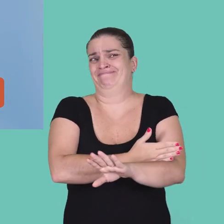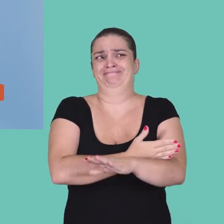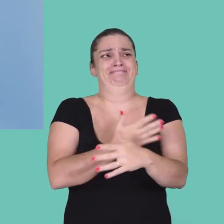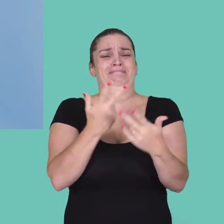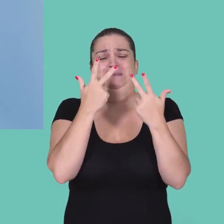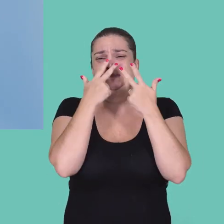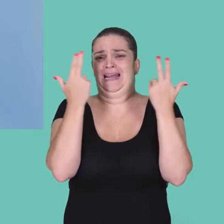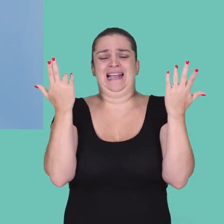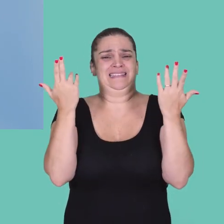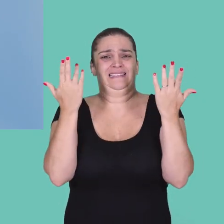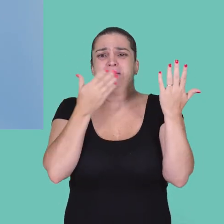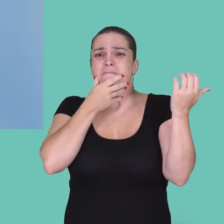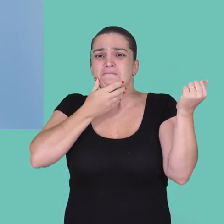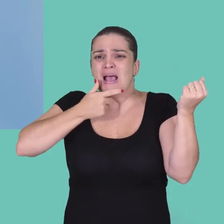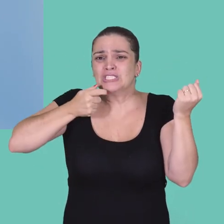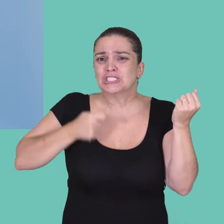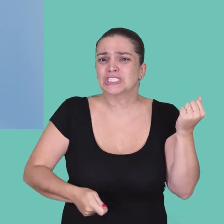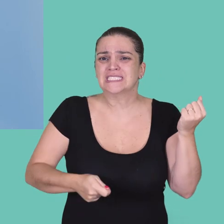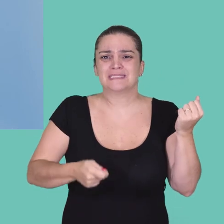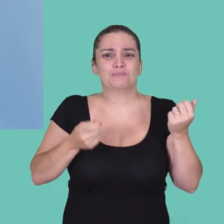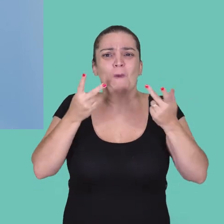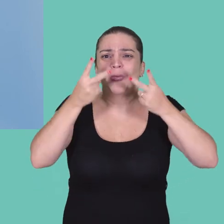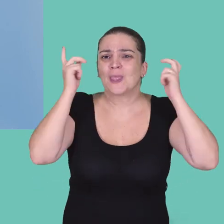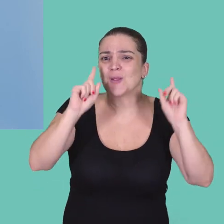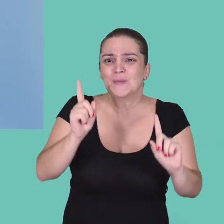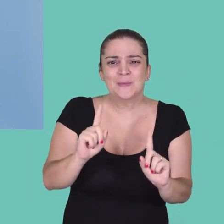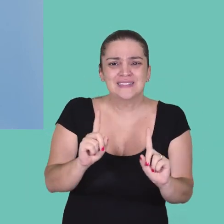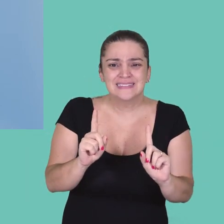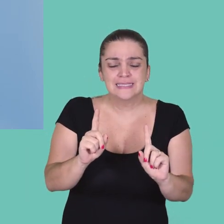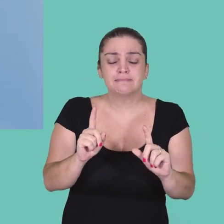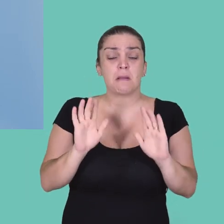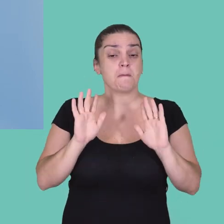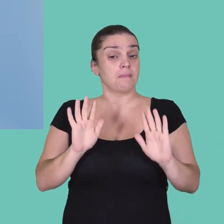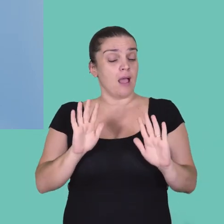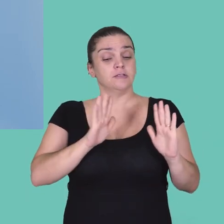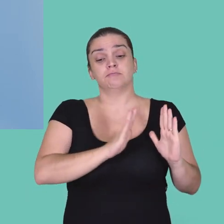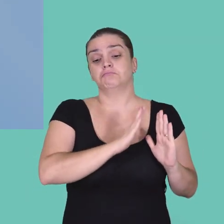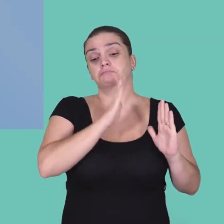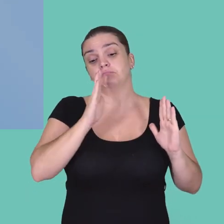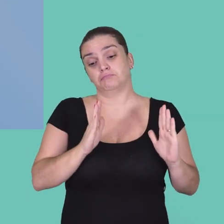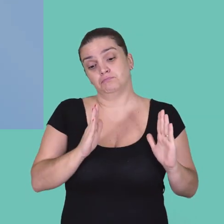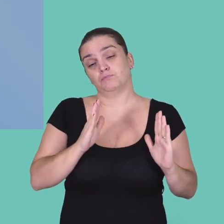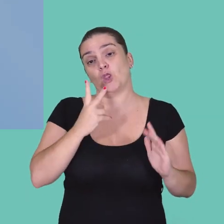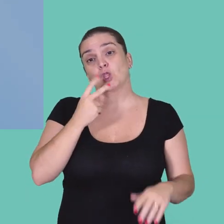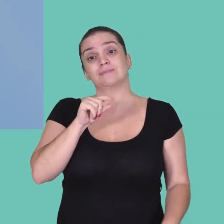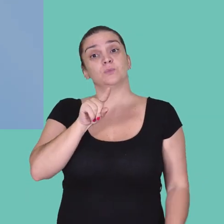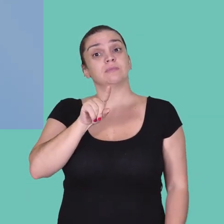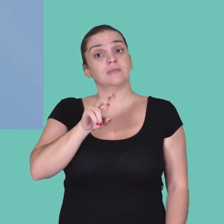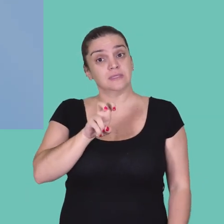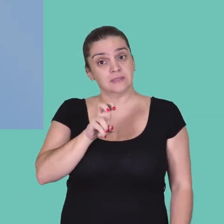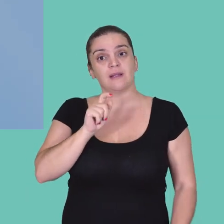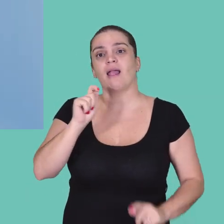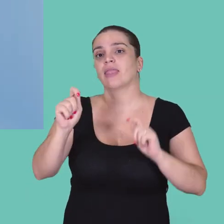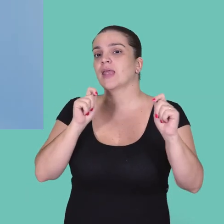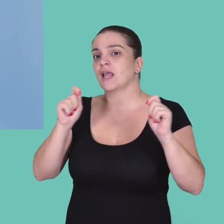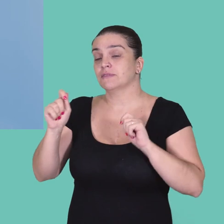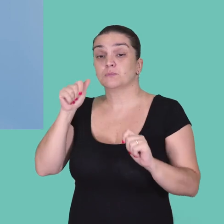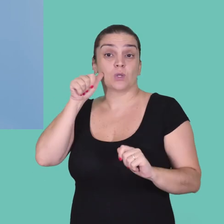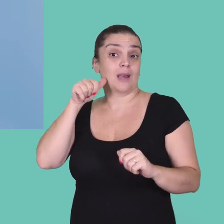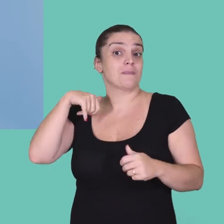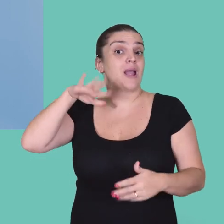que não tinha noção nenhuma do machismo, nunca sentiam nada. Mas, em 2015, a gente continuou o projeto,